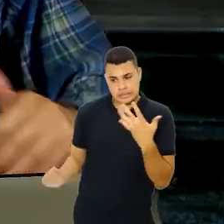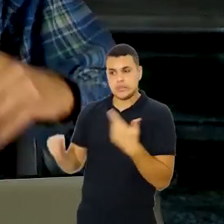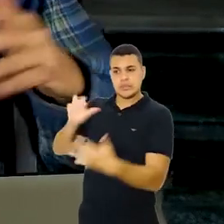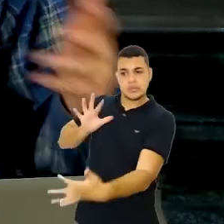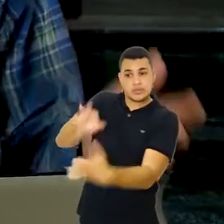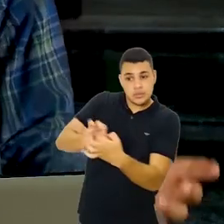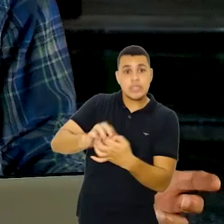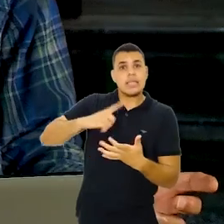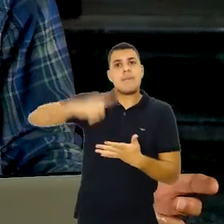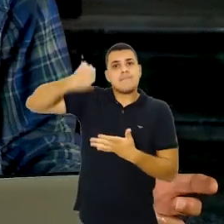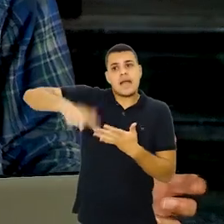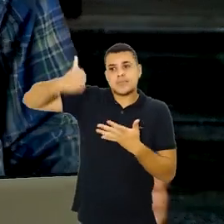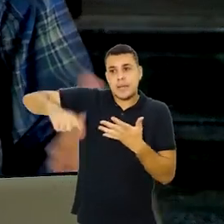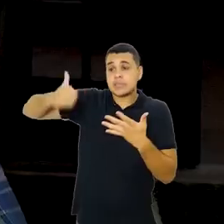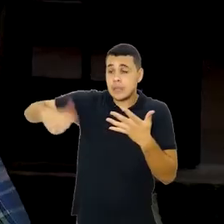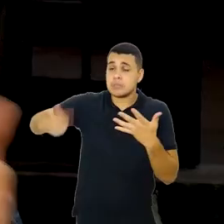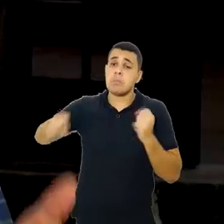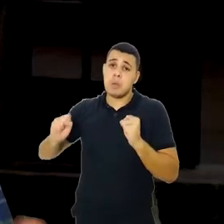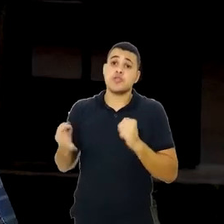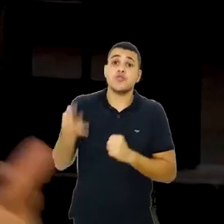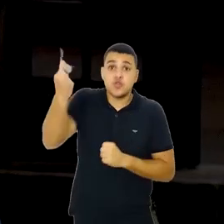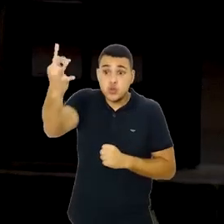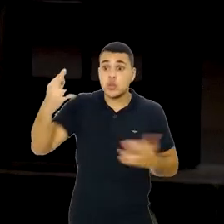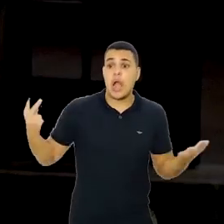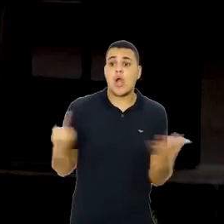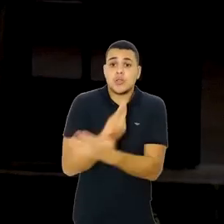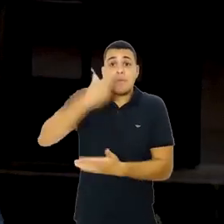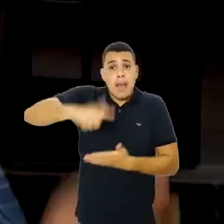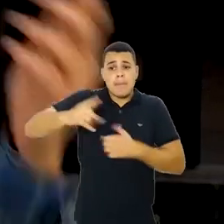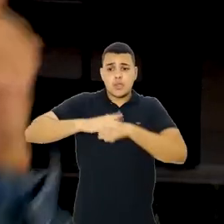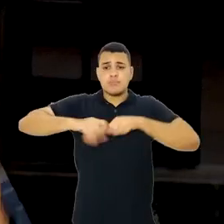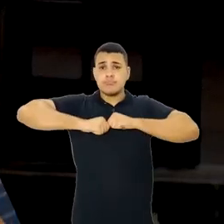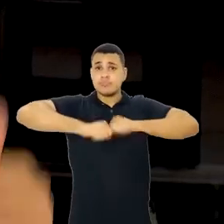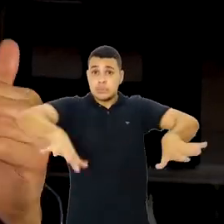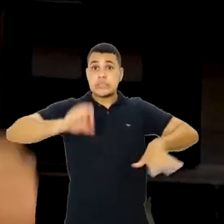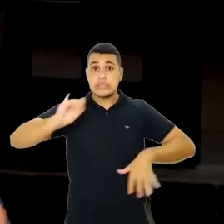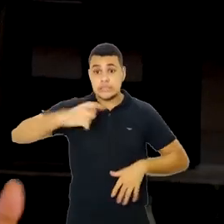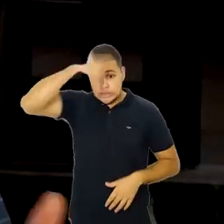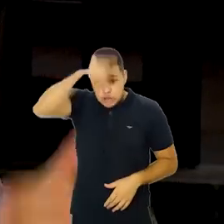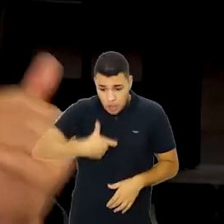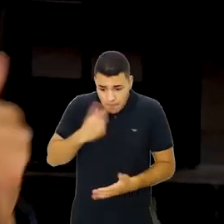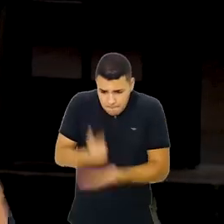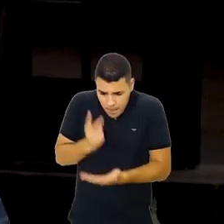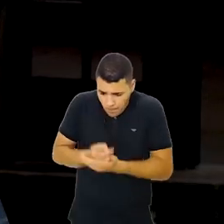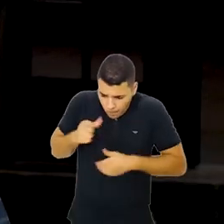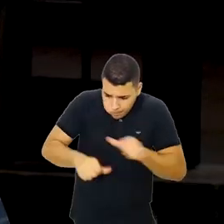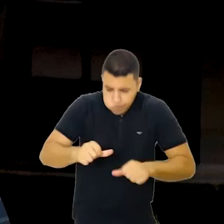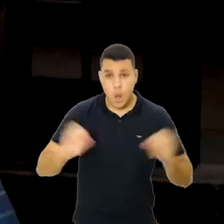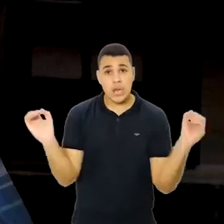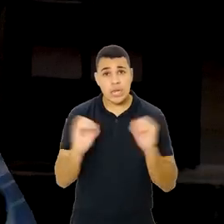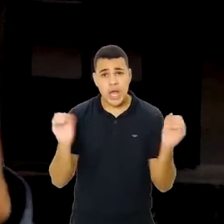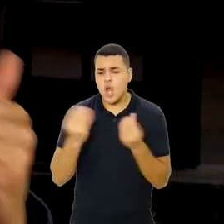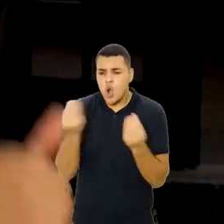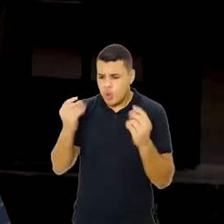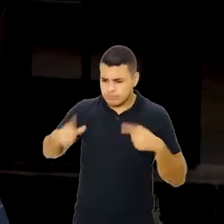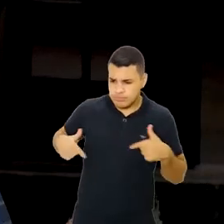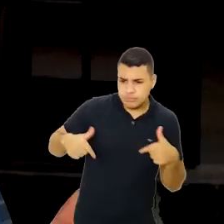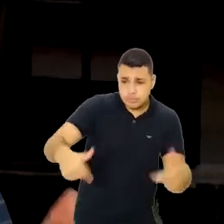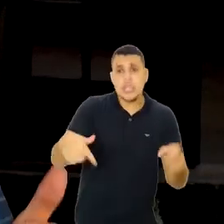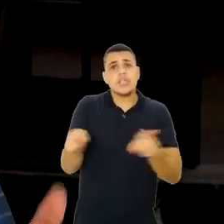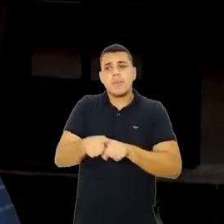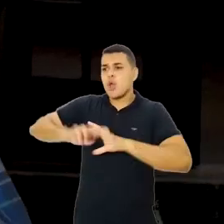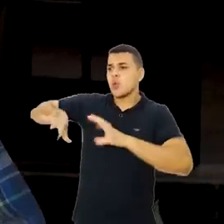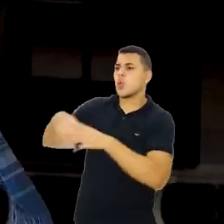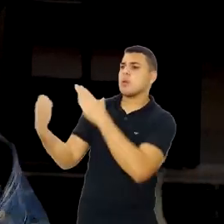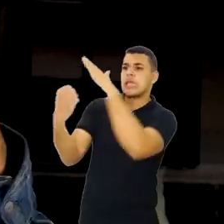aí um contexto muito grande para outras e outras pandemias. não mudarmos radicalmente a nossa forma de viver, a nossa forma de